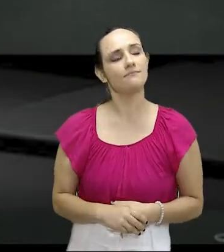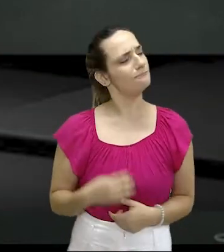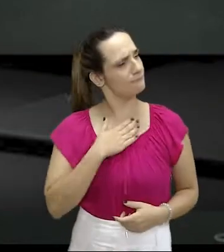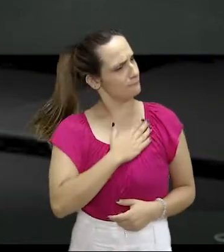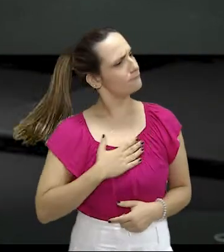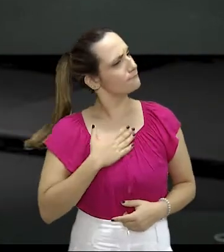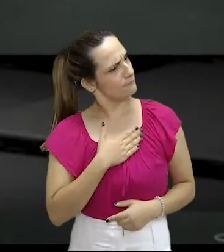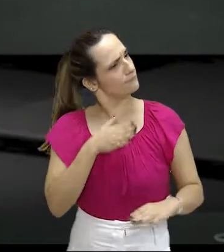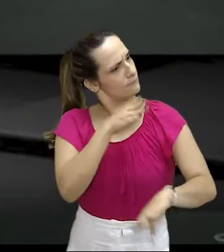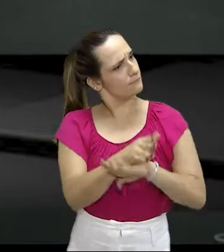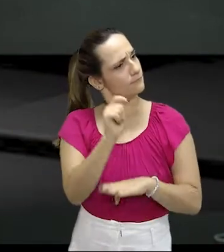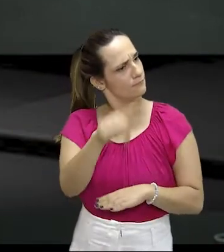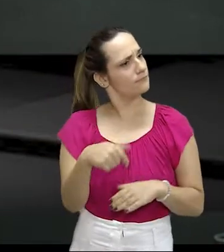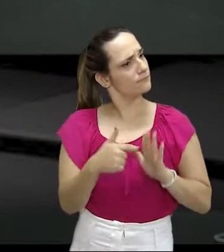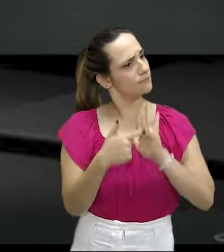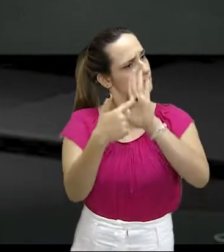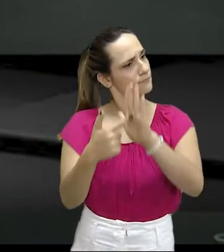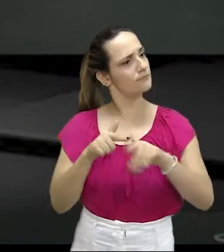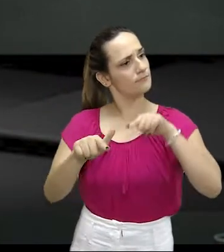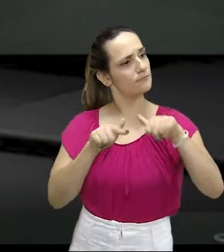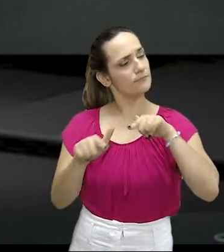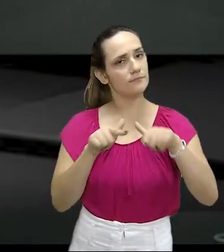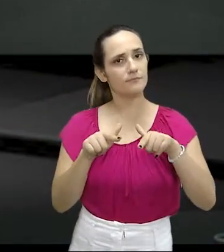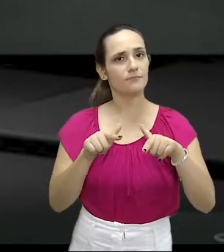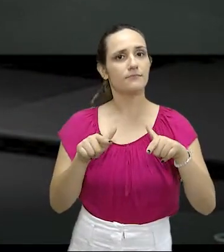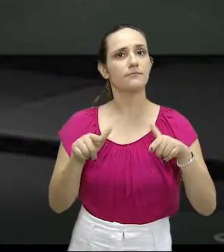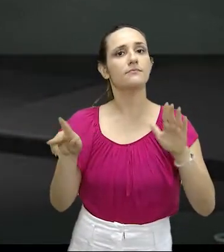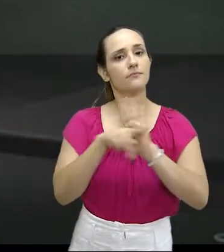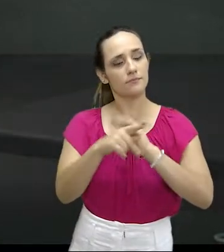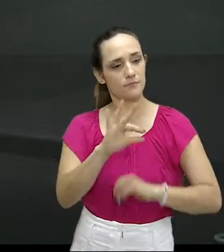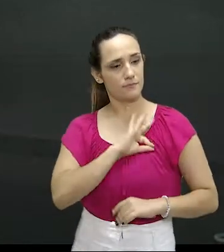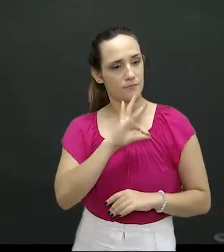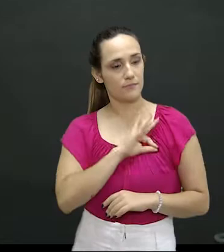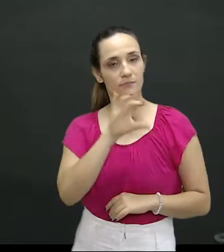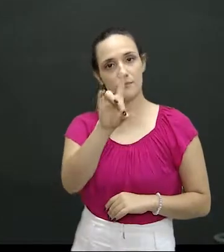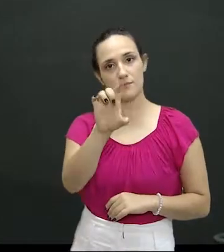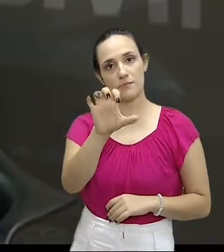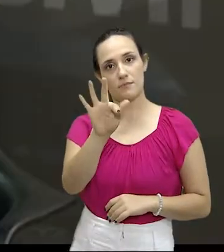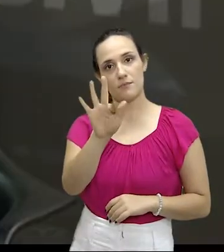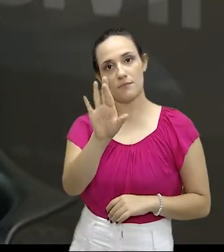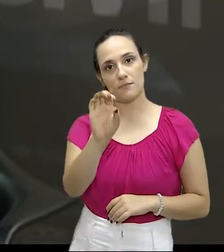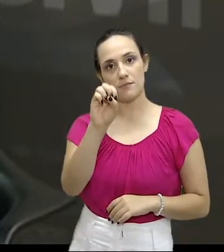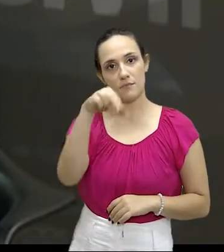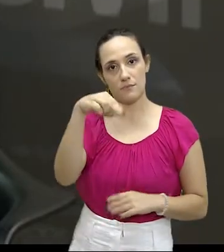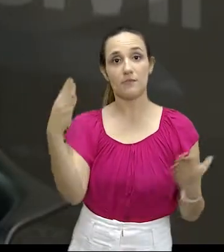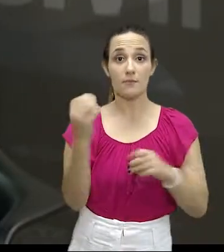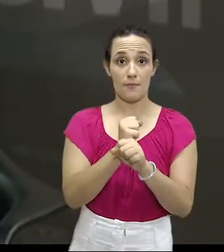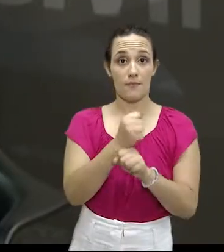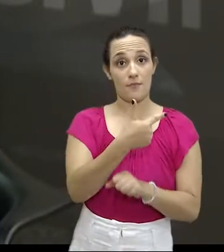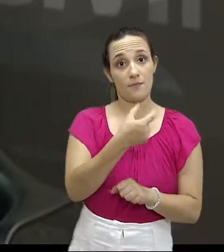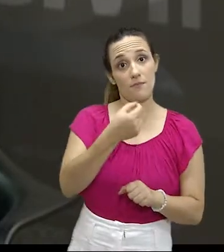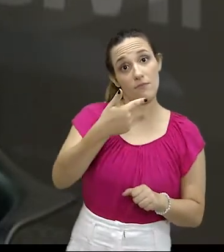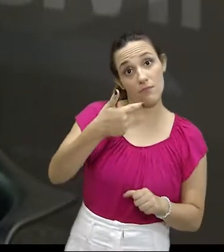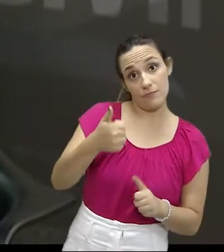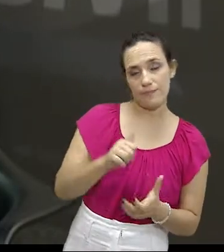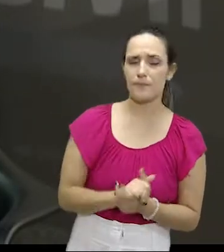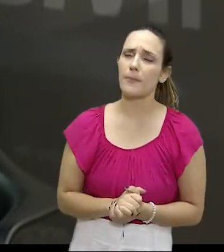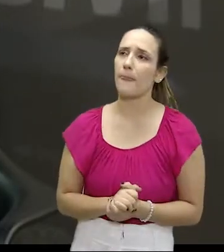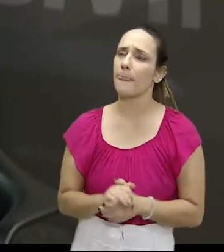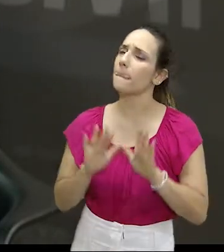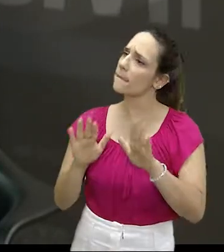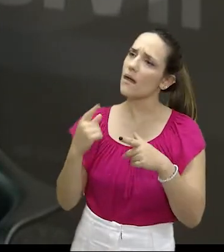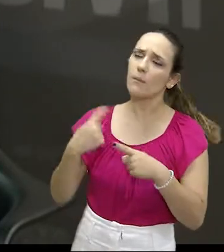apresentando os trabalhos desenvolvidos pela Polícia Civil, pela Defron, nesse ano de 2021. Doutor, por que ter uma